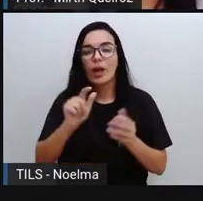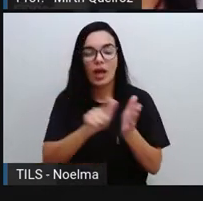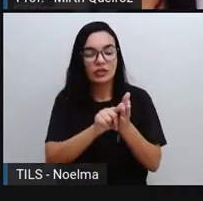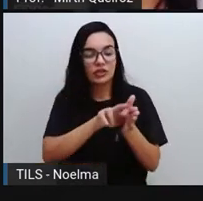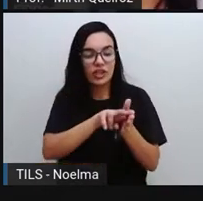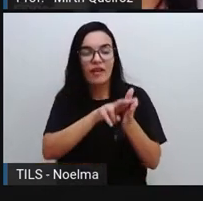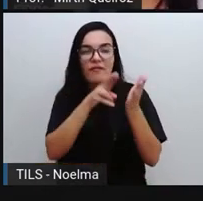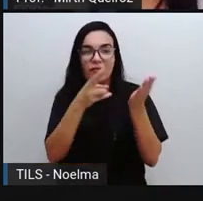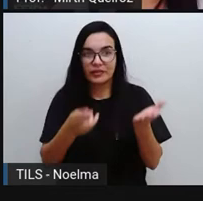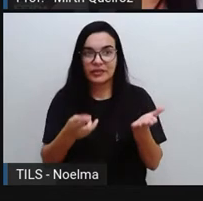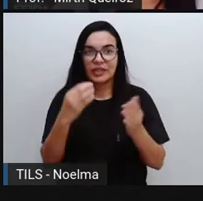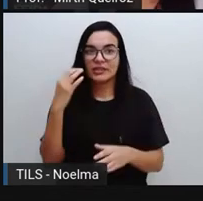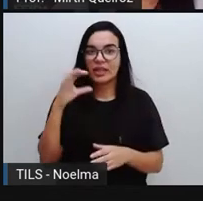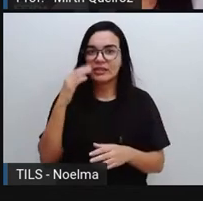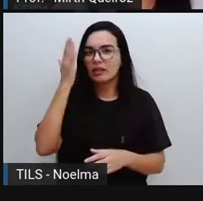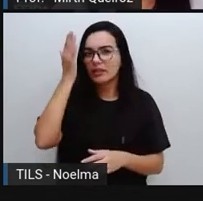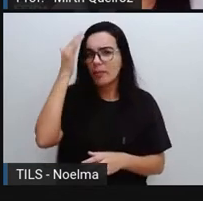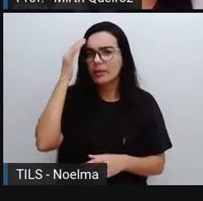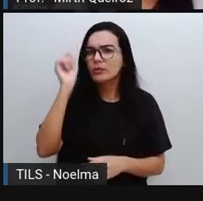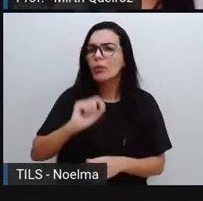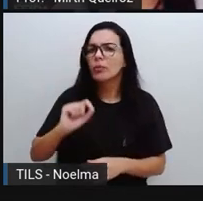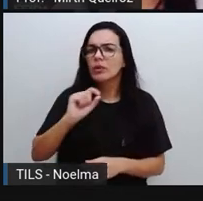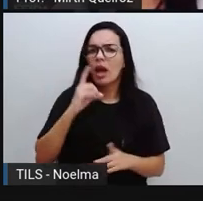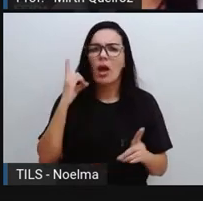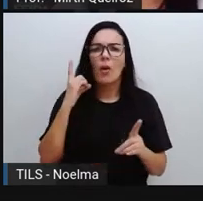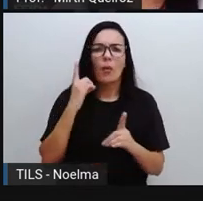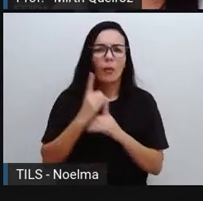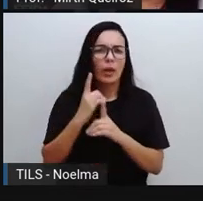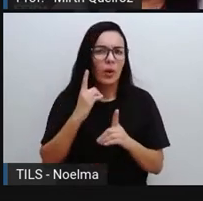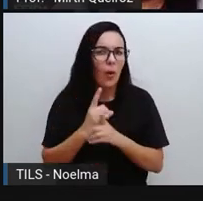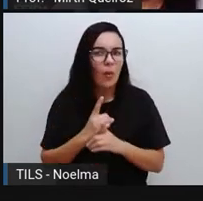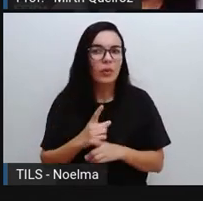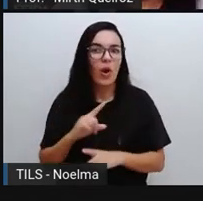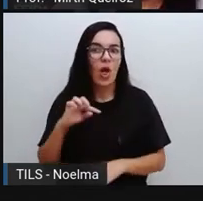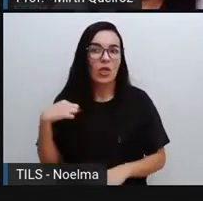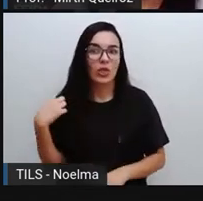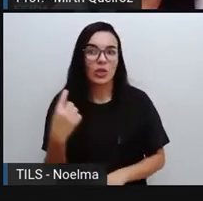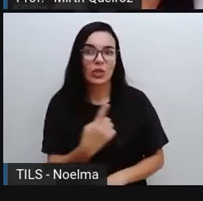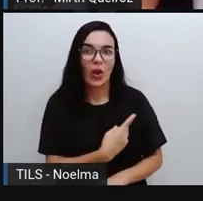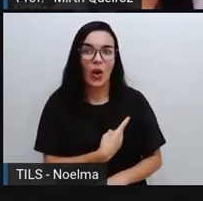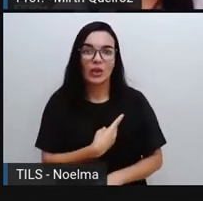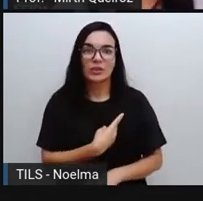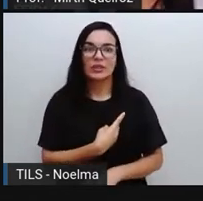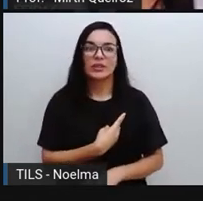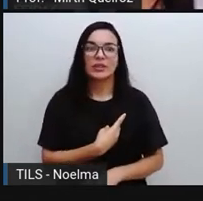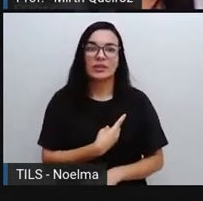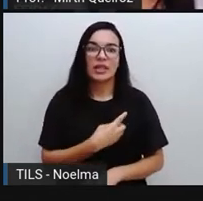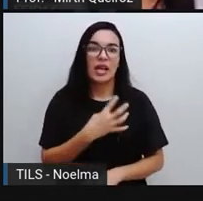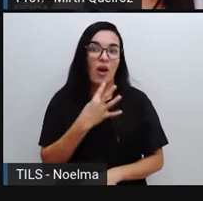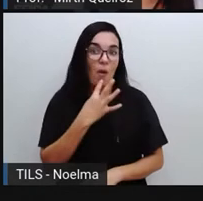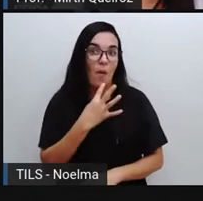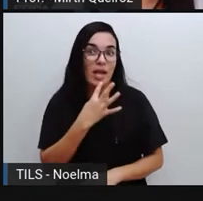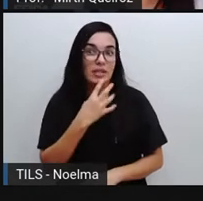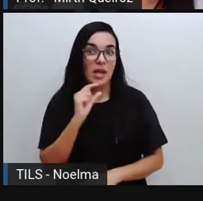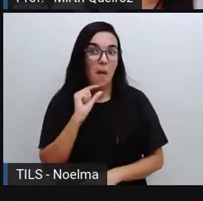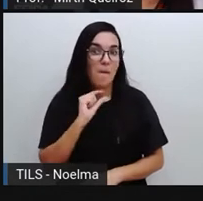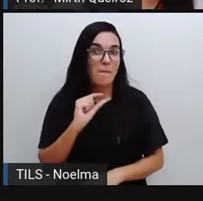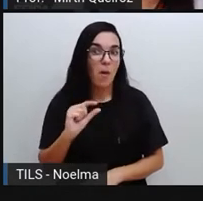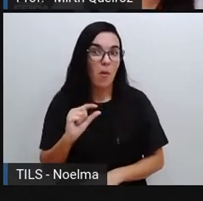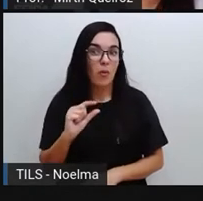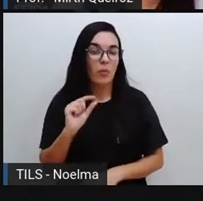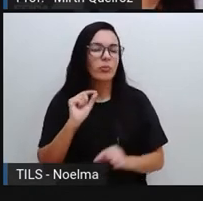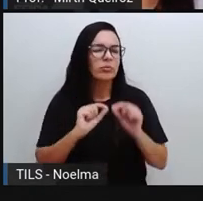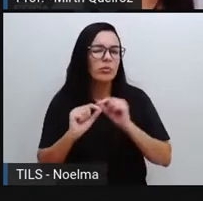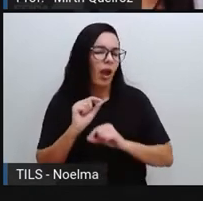científica, sabendo disso, nesse nosso encontro, nós iremos conhecer um